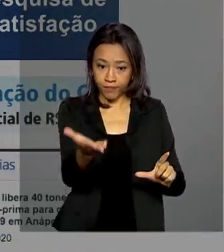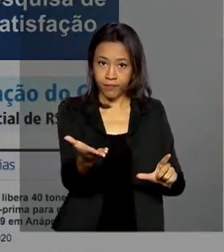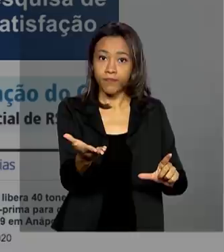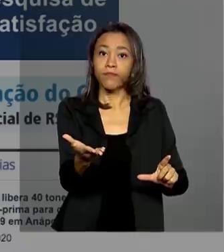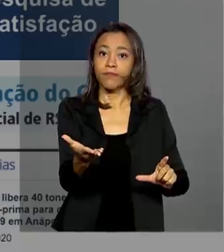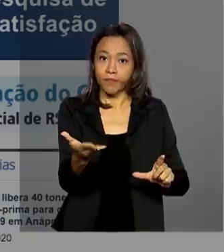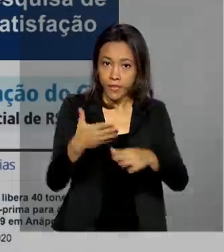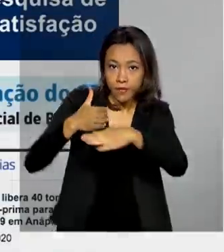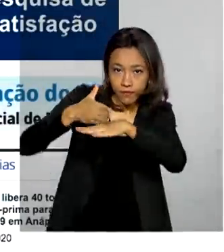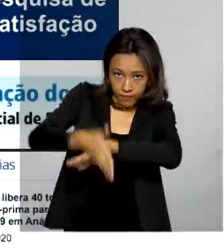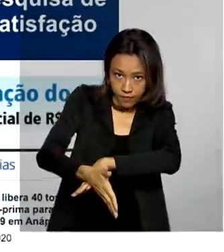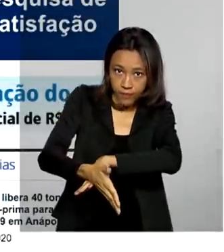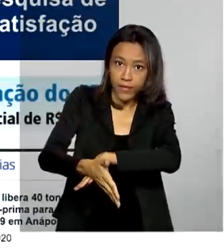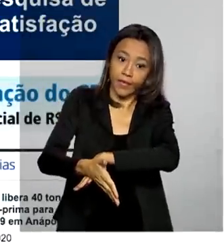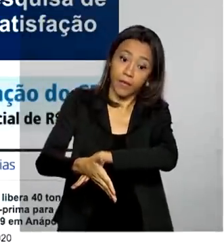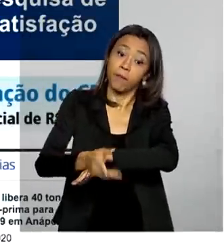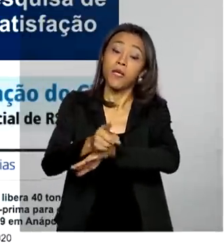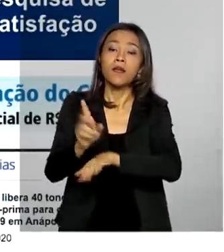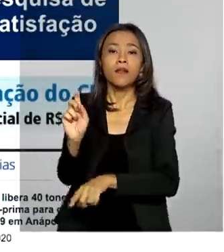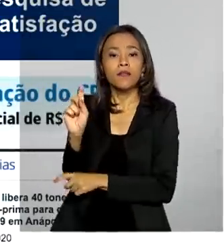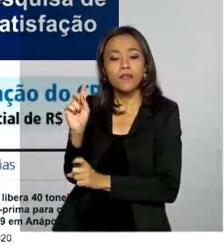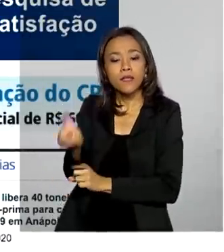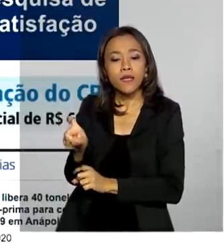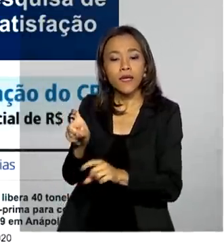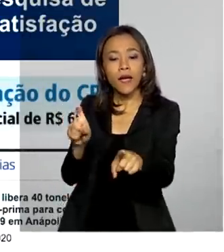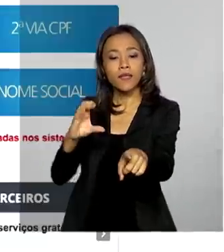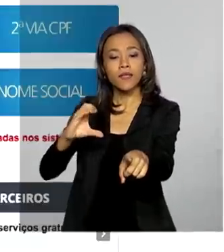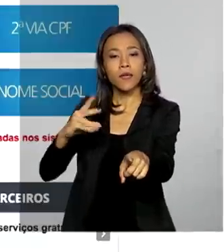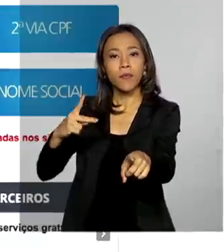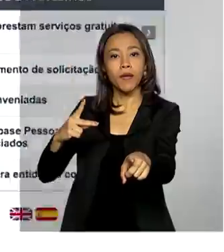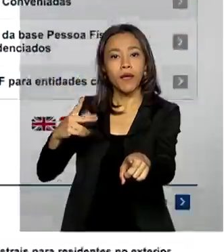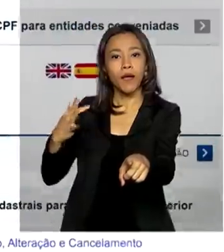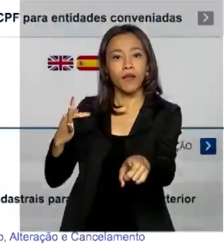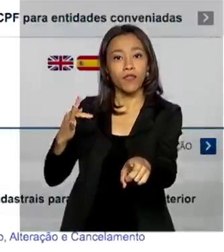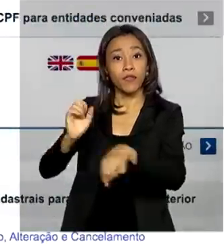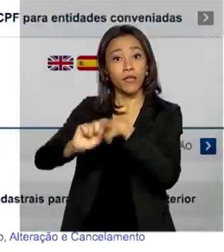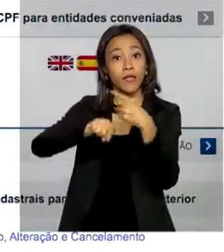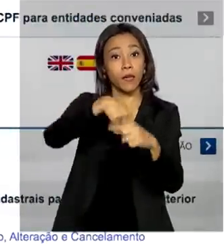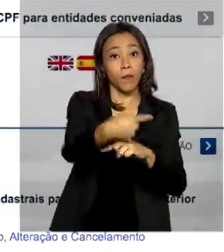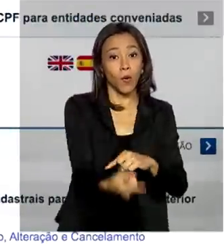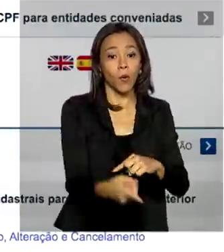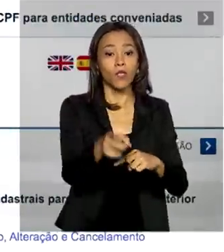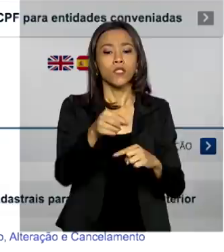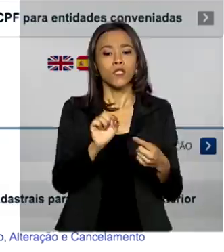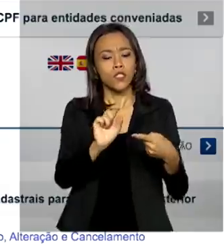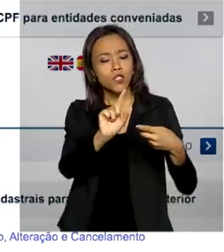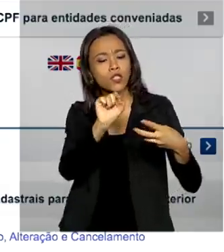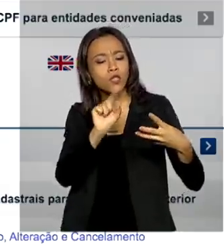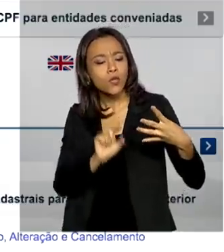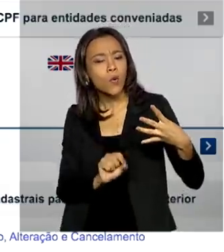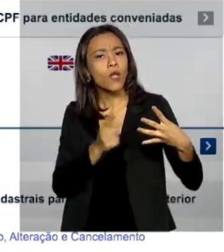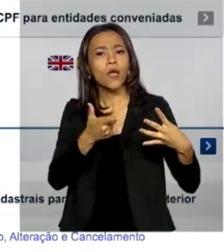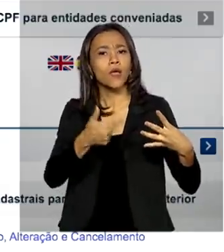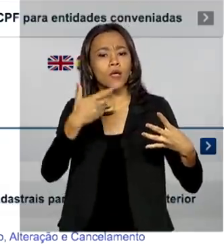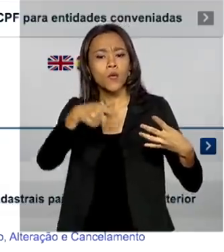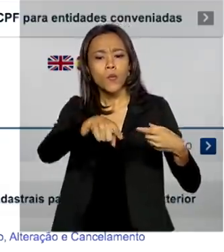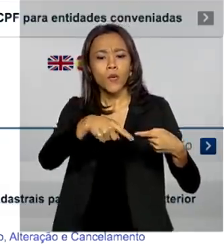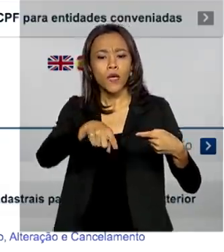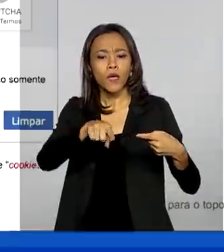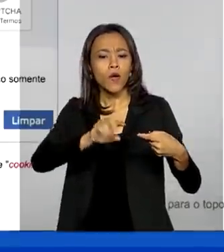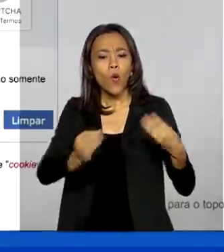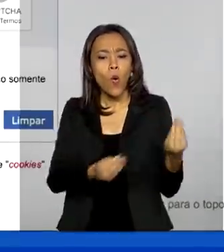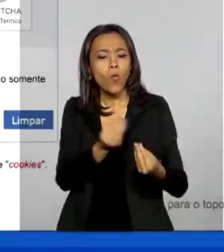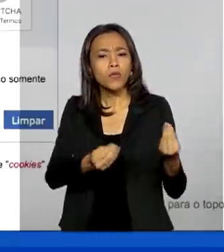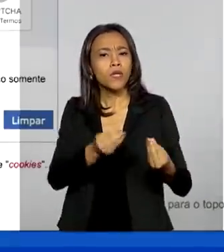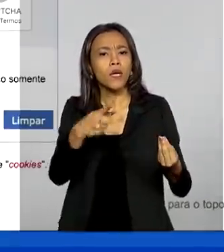.gov.br e clicar no link CPF. Em seguida, selecionar o item comprovante de situação